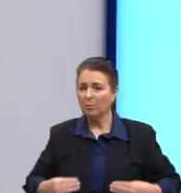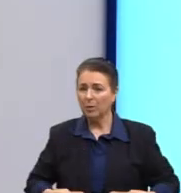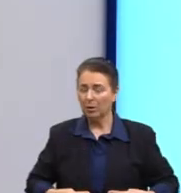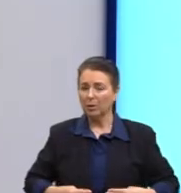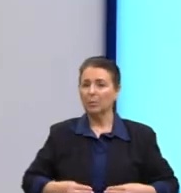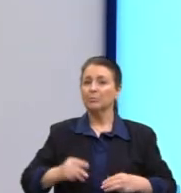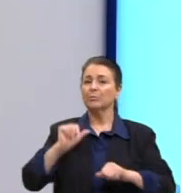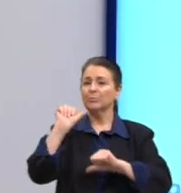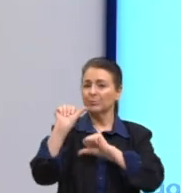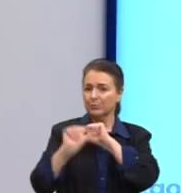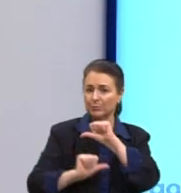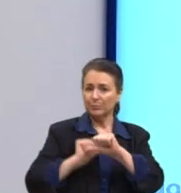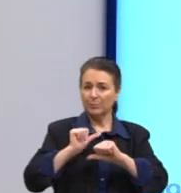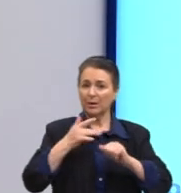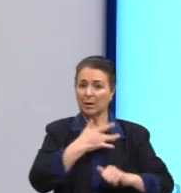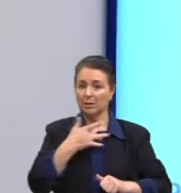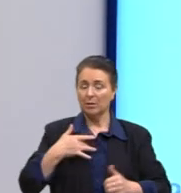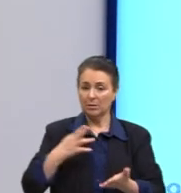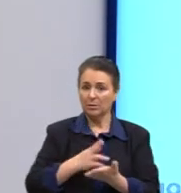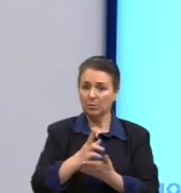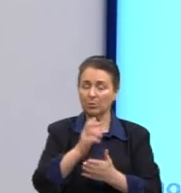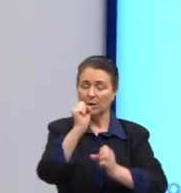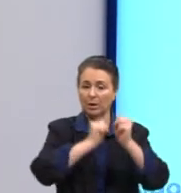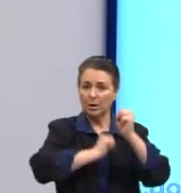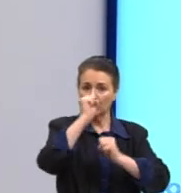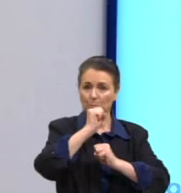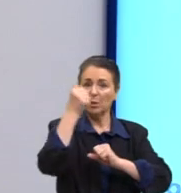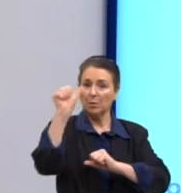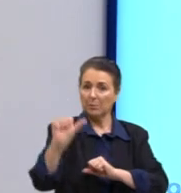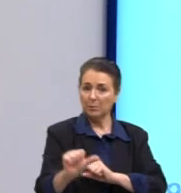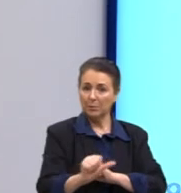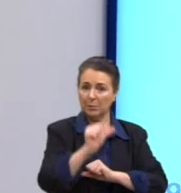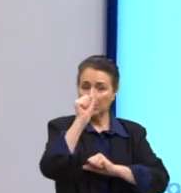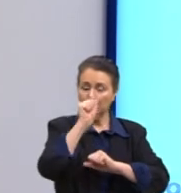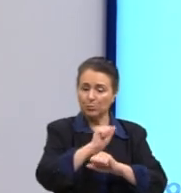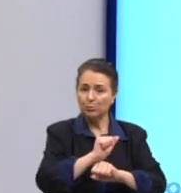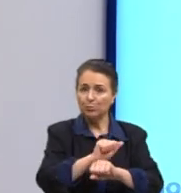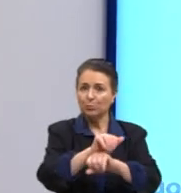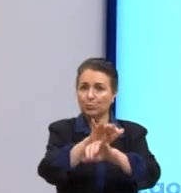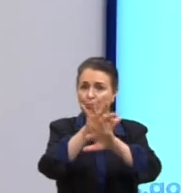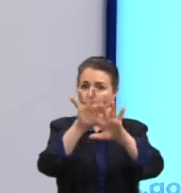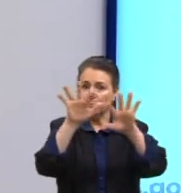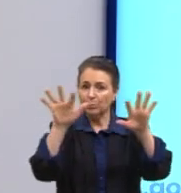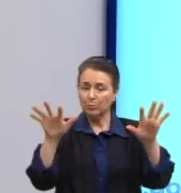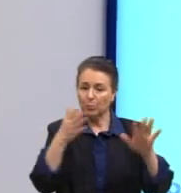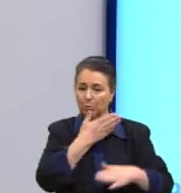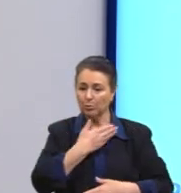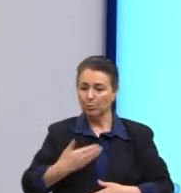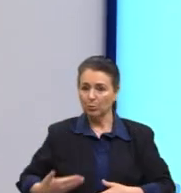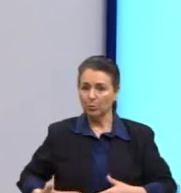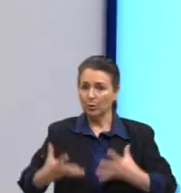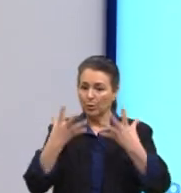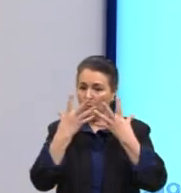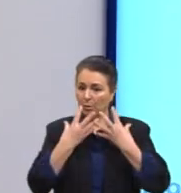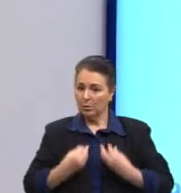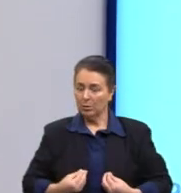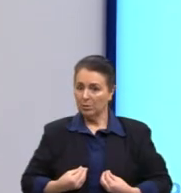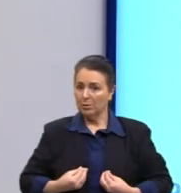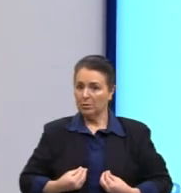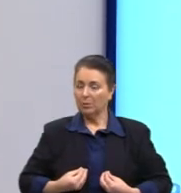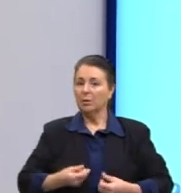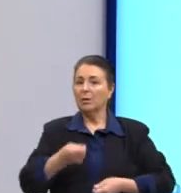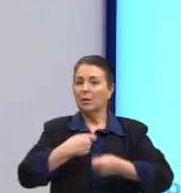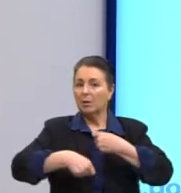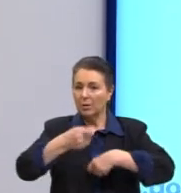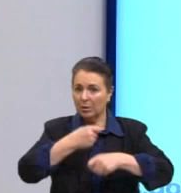preservada, a indústria revigorada, a instrução difundida, os encargos públicos aliviados, a economia assentada,